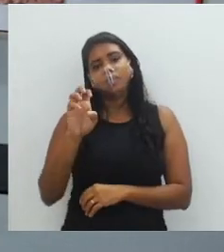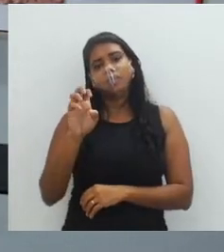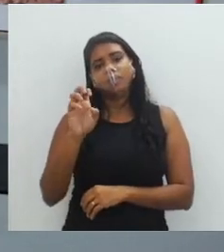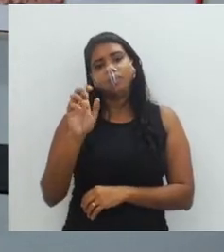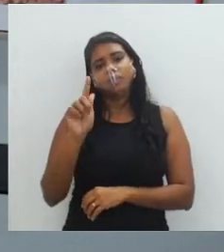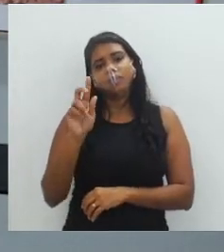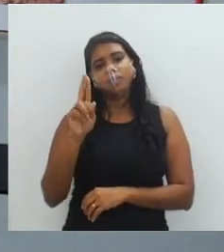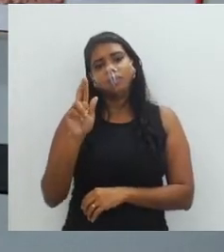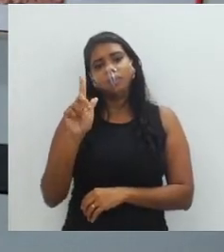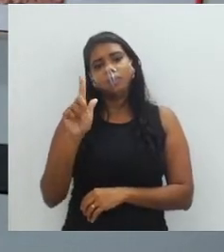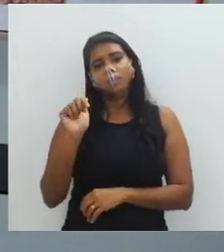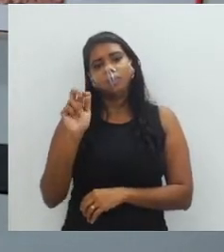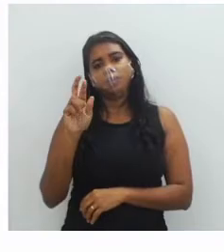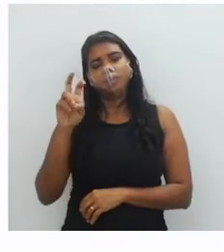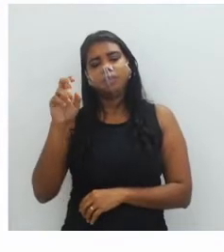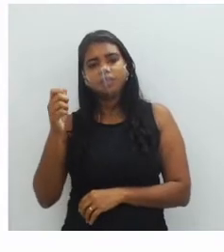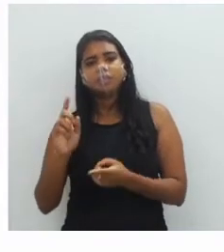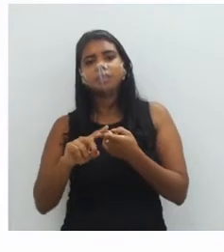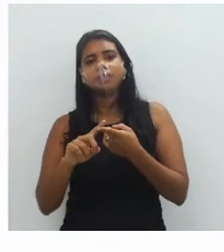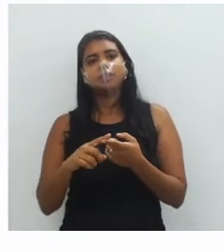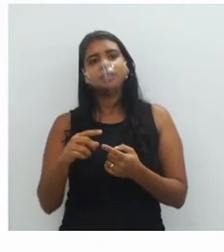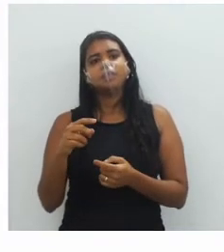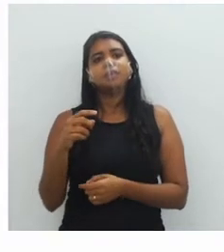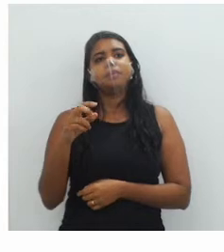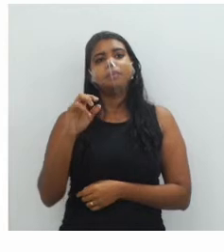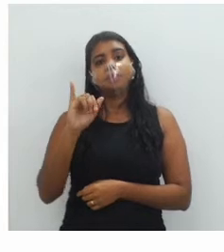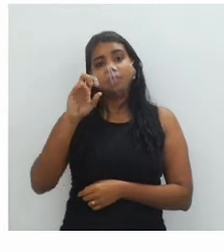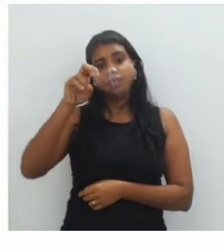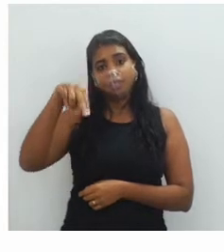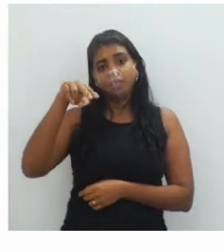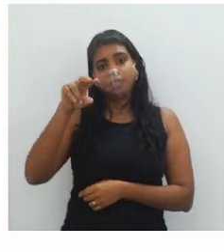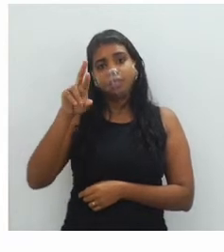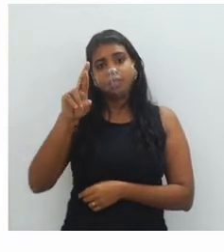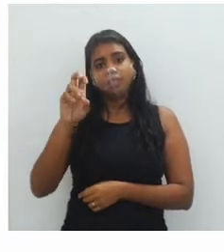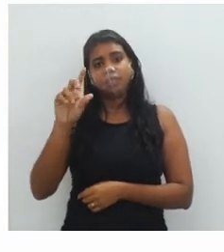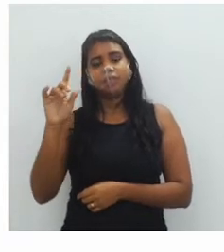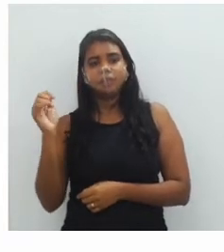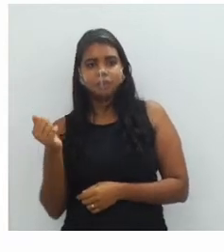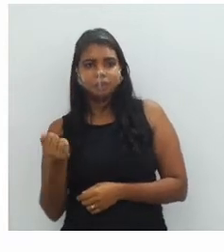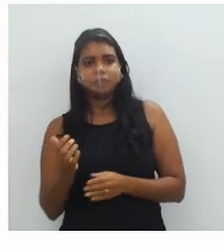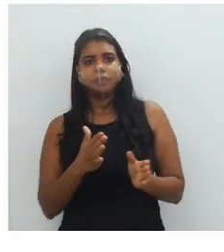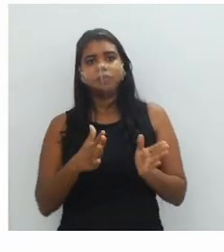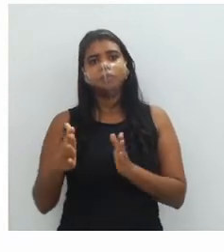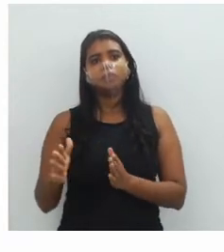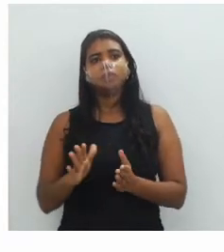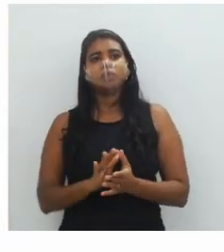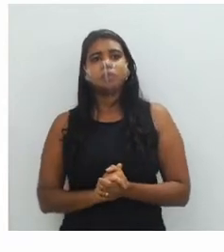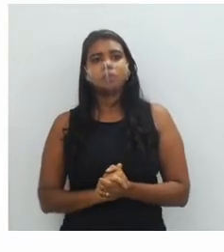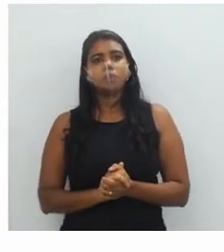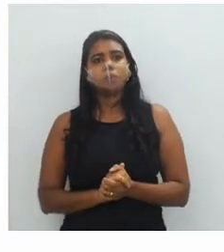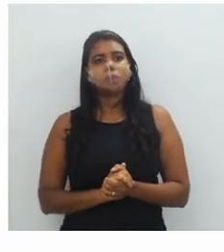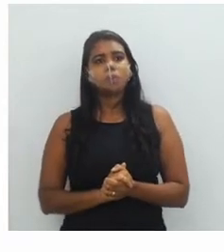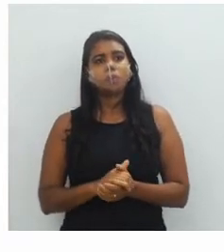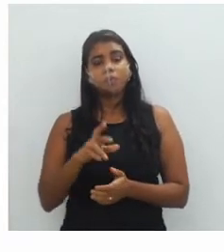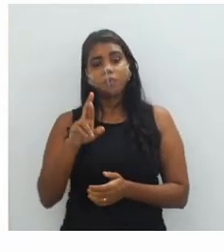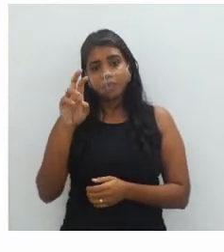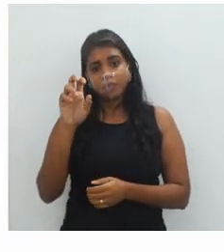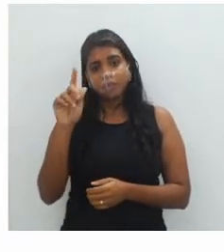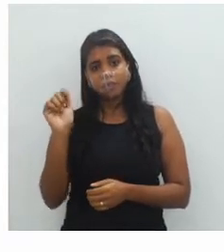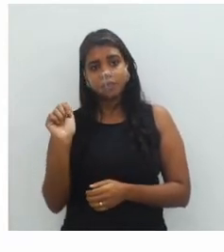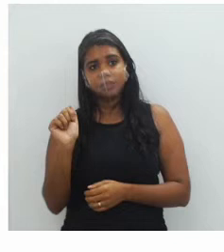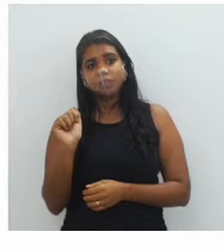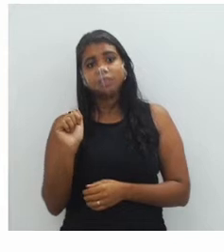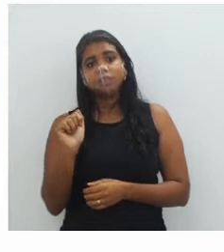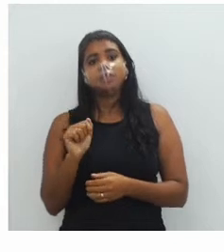texturas irregulares. Então, vamos acompanhar aí na imagem. As texturas regulares são aquelas que repetem